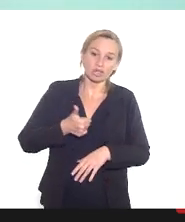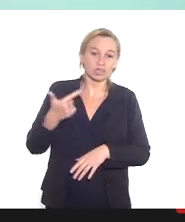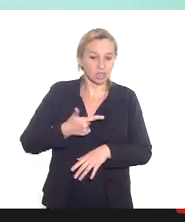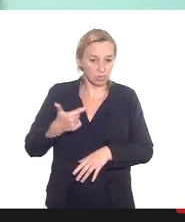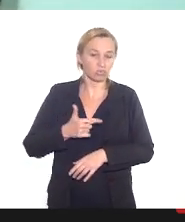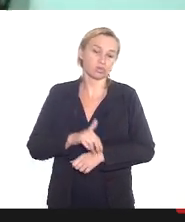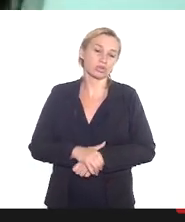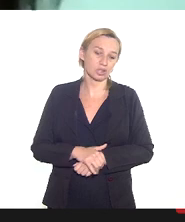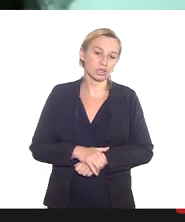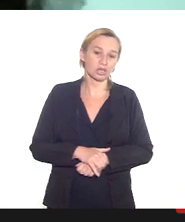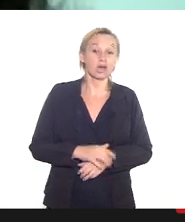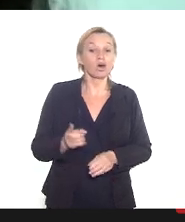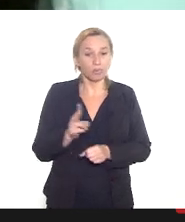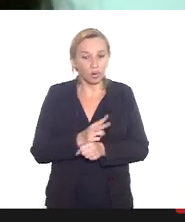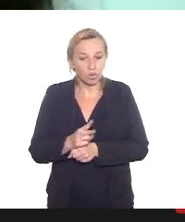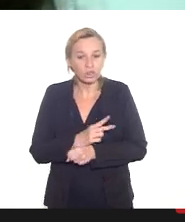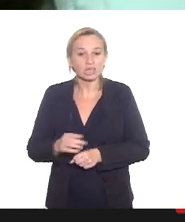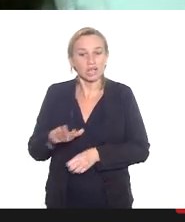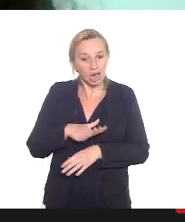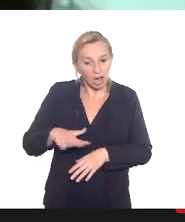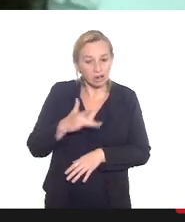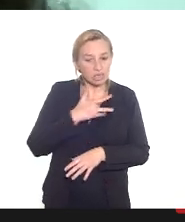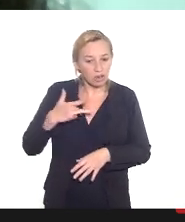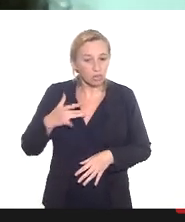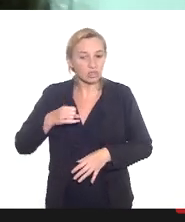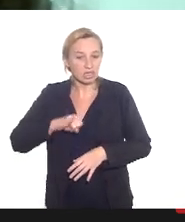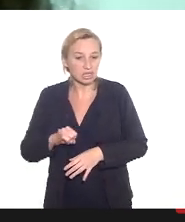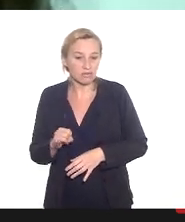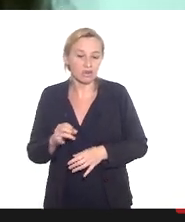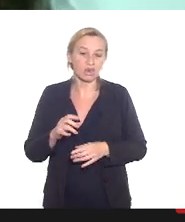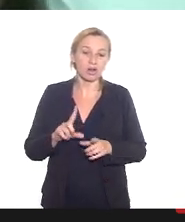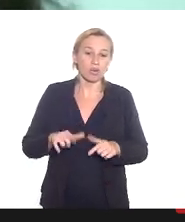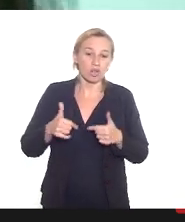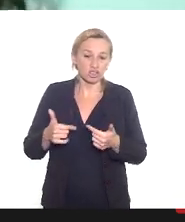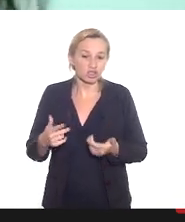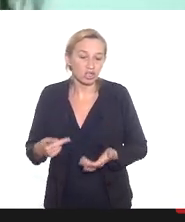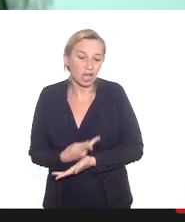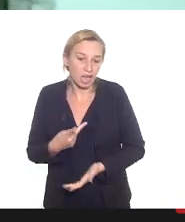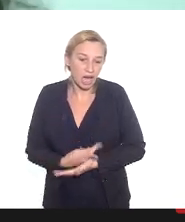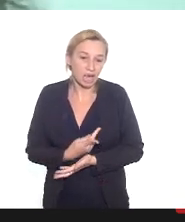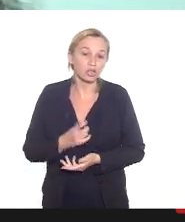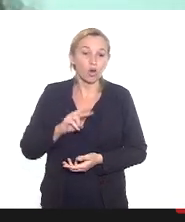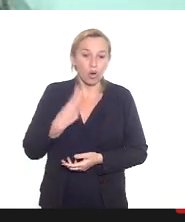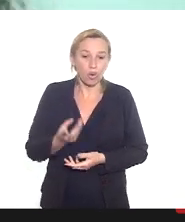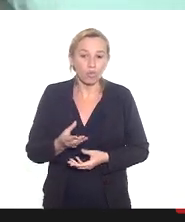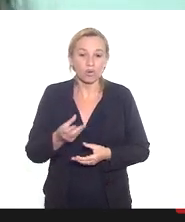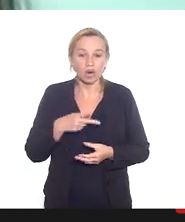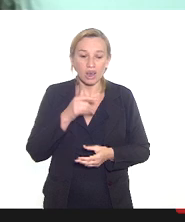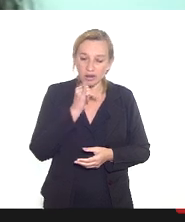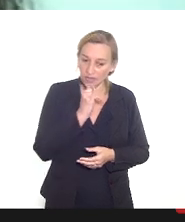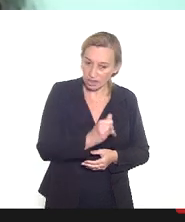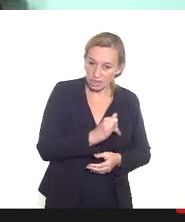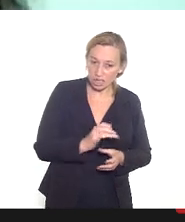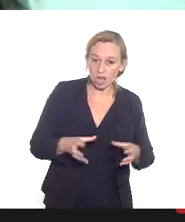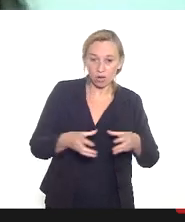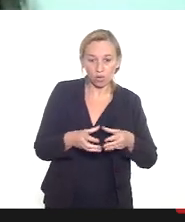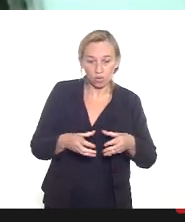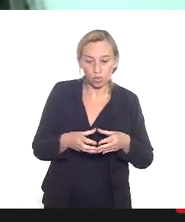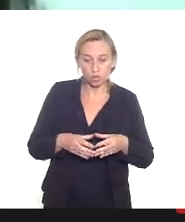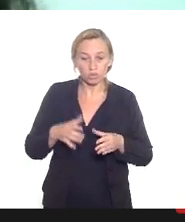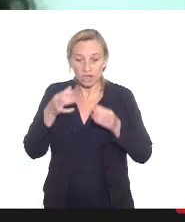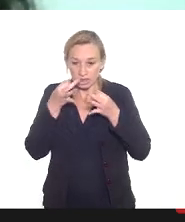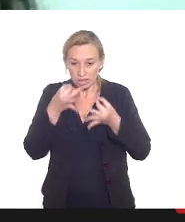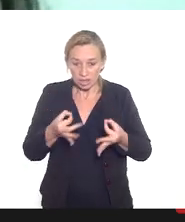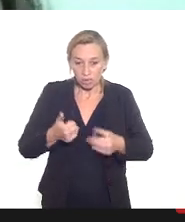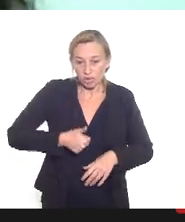adversos a procurar a unidade de saúde em caso de alguma reação adversa ou comunicar às equipes de atenção primária